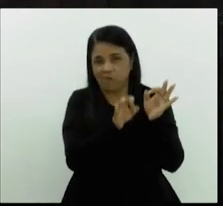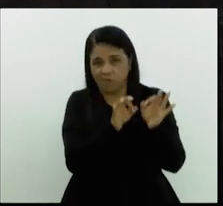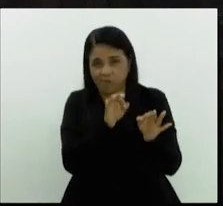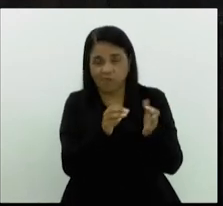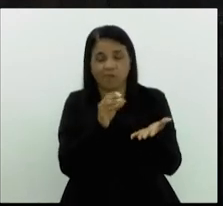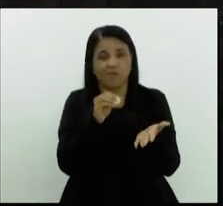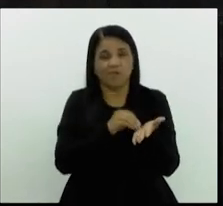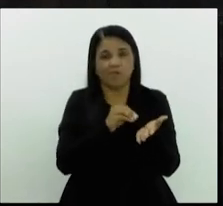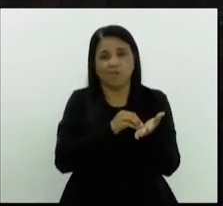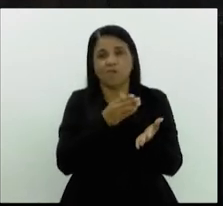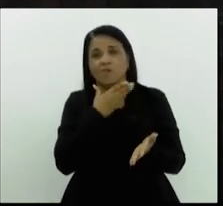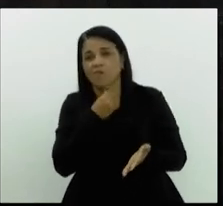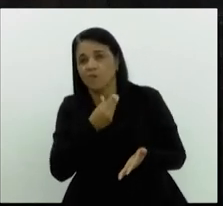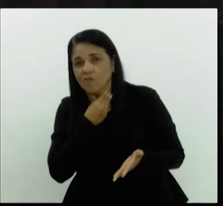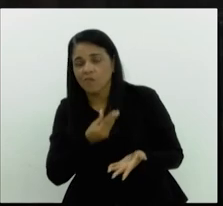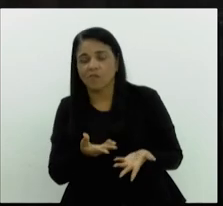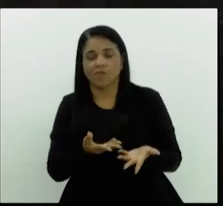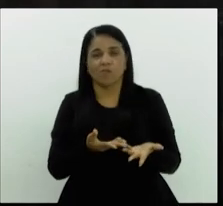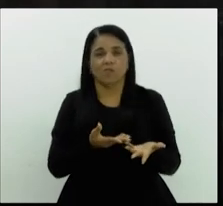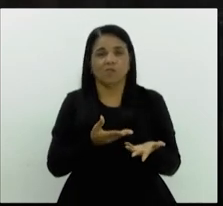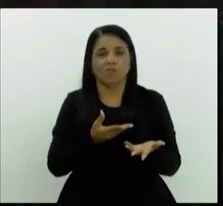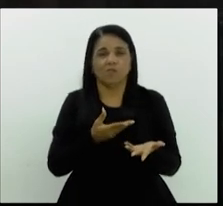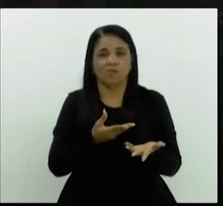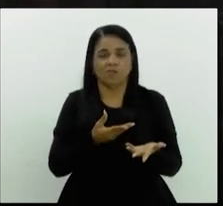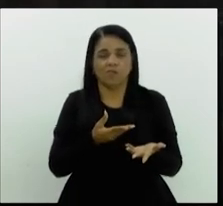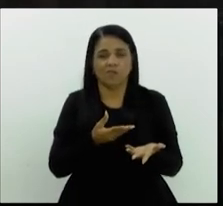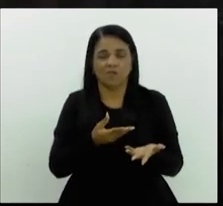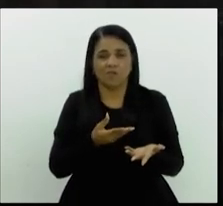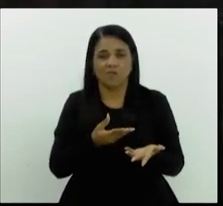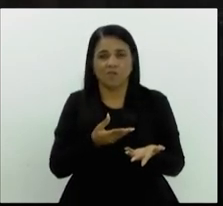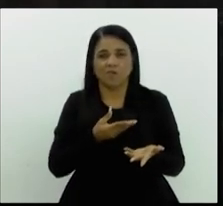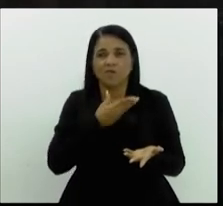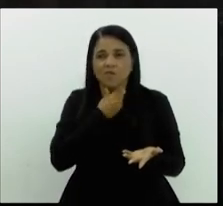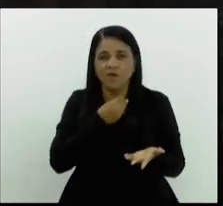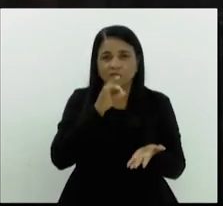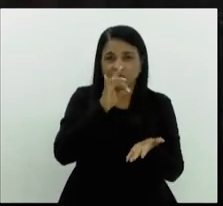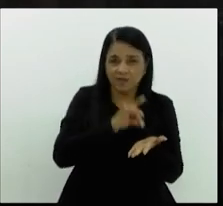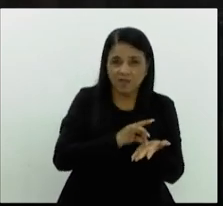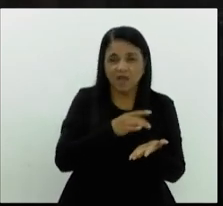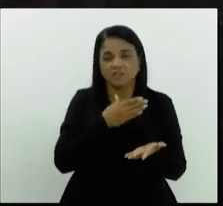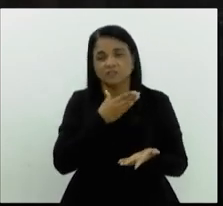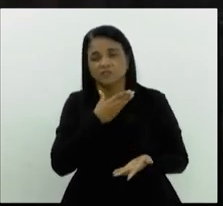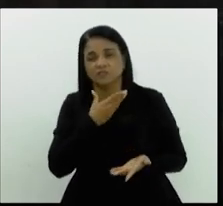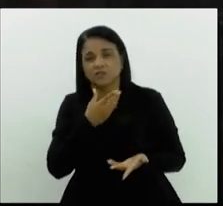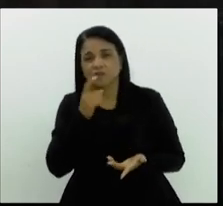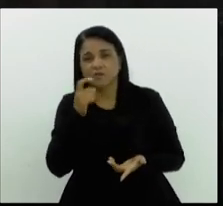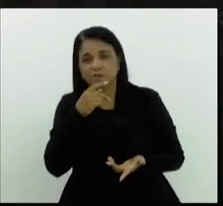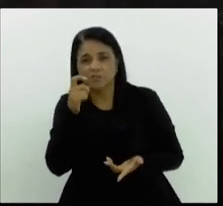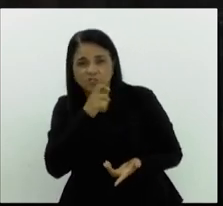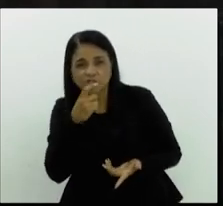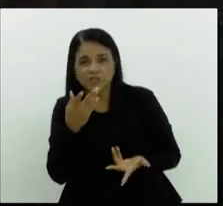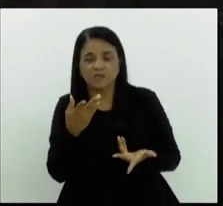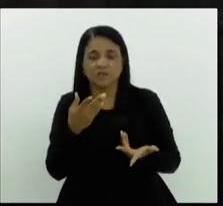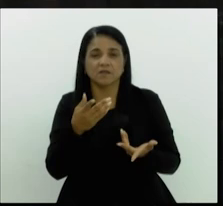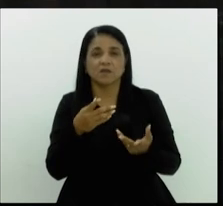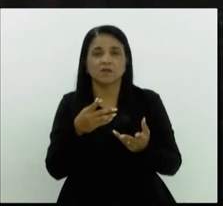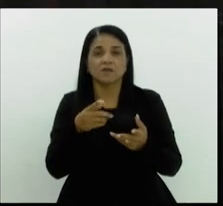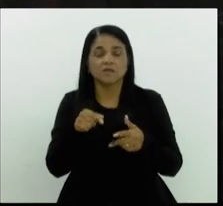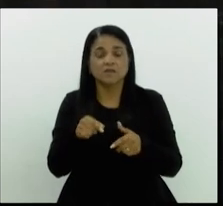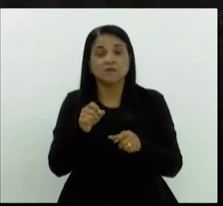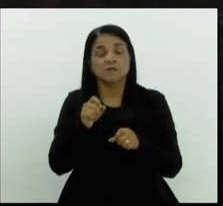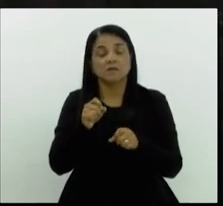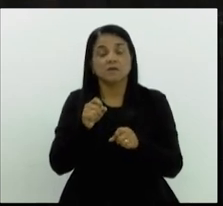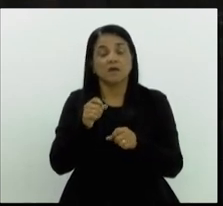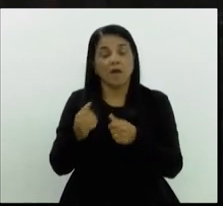sobretudo, contam com o poder público, com as polícias públicas para